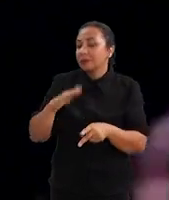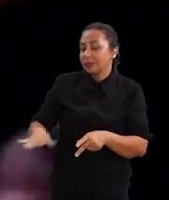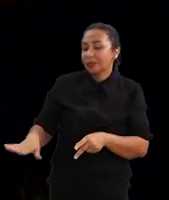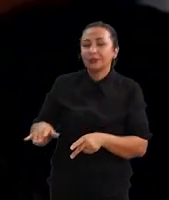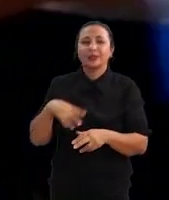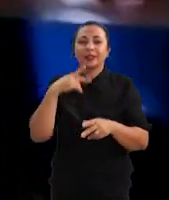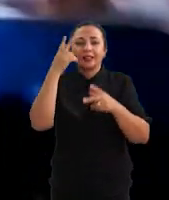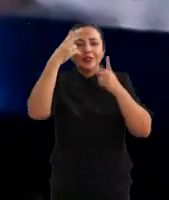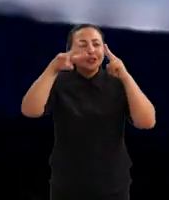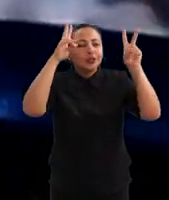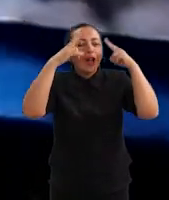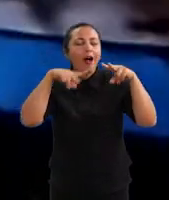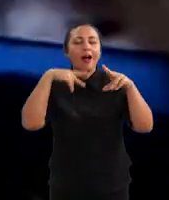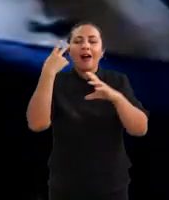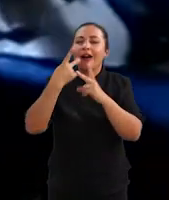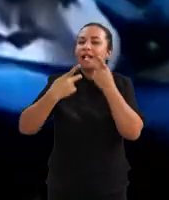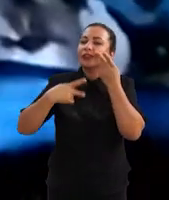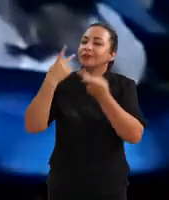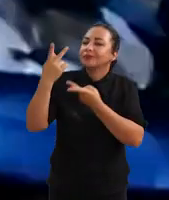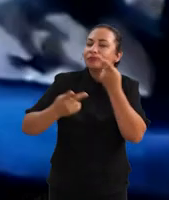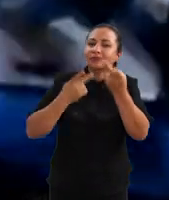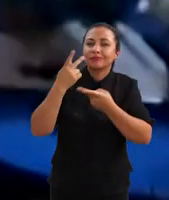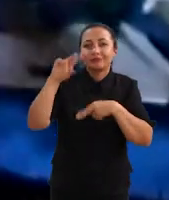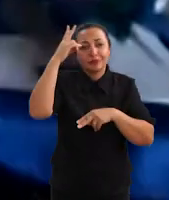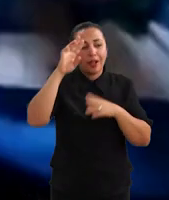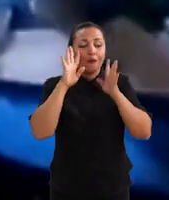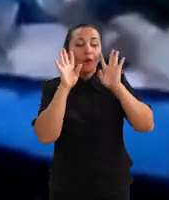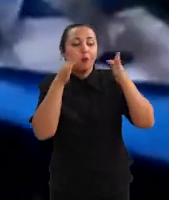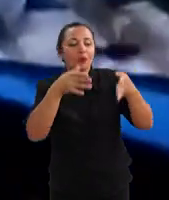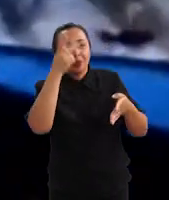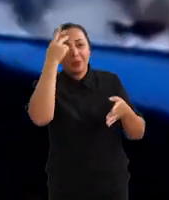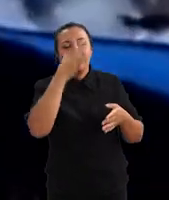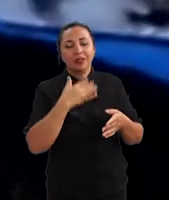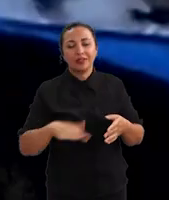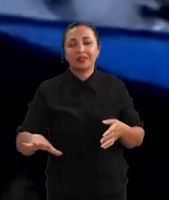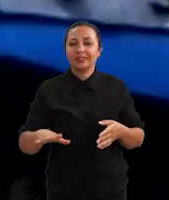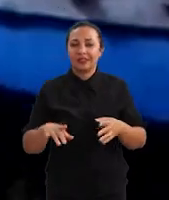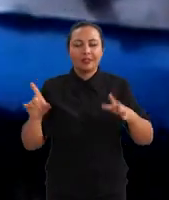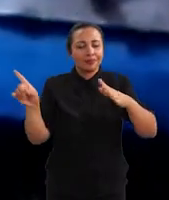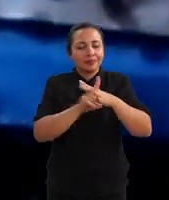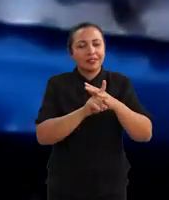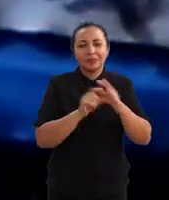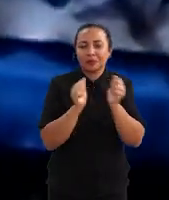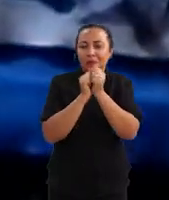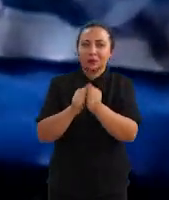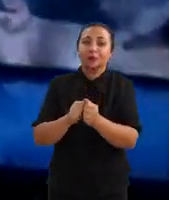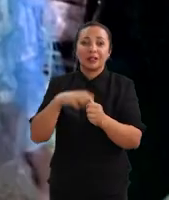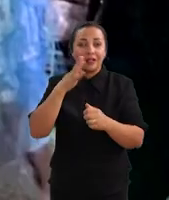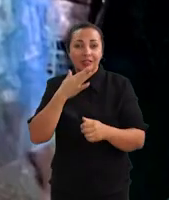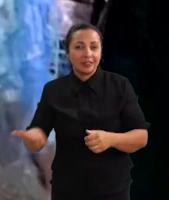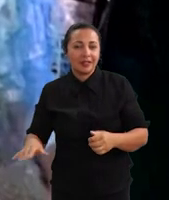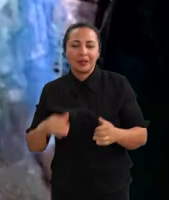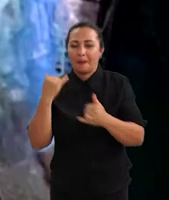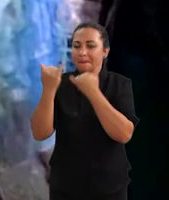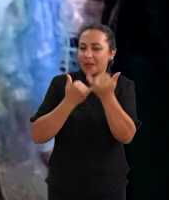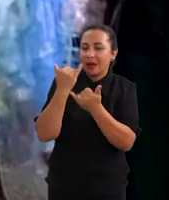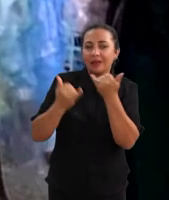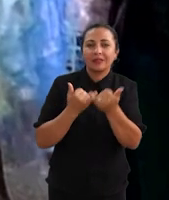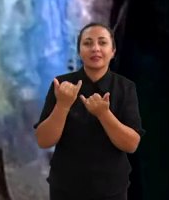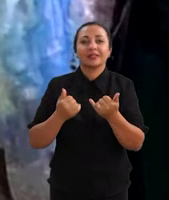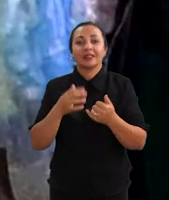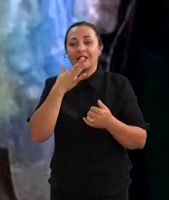contagem de histórias, né? Que é totalmente voltado para a criança, com interação com as crianças, com brincadeiras com as crianças.